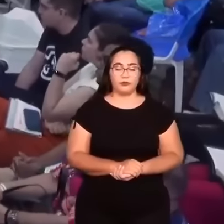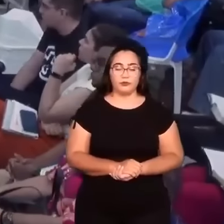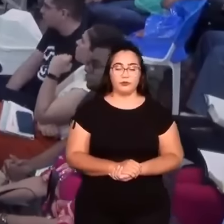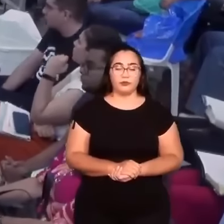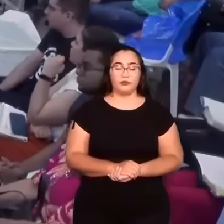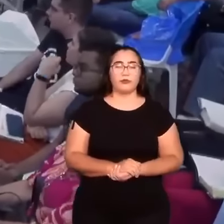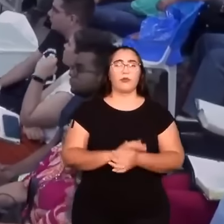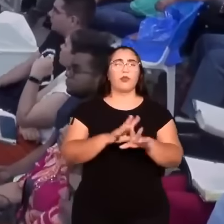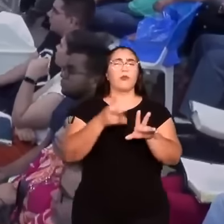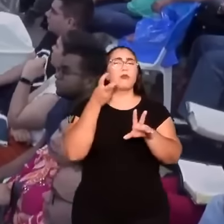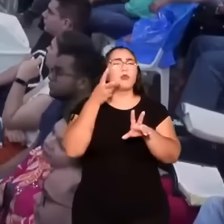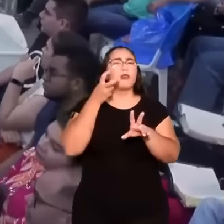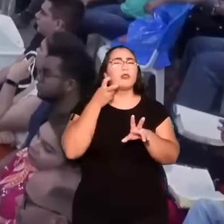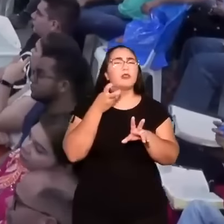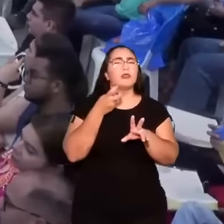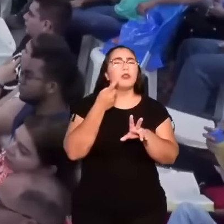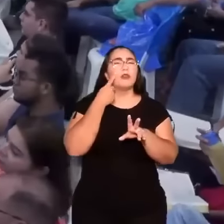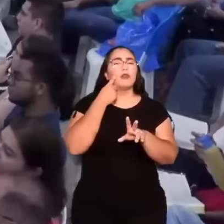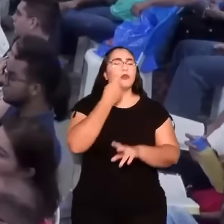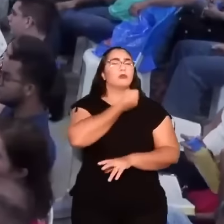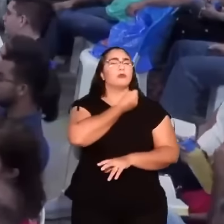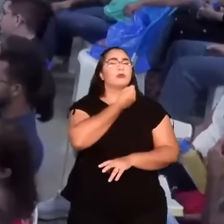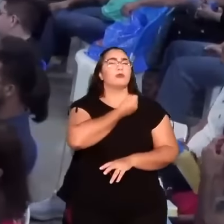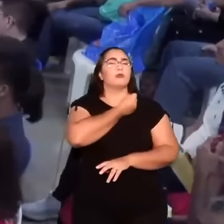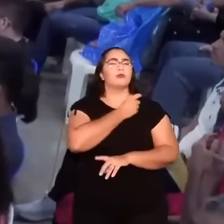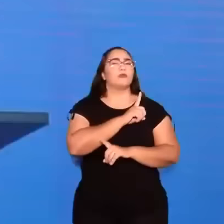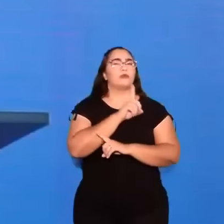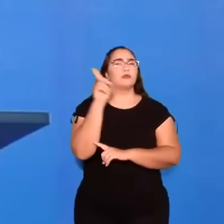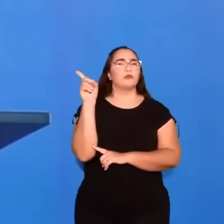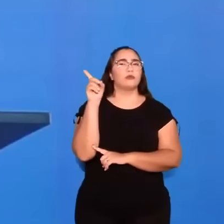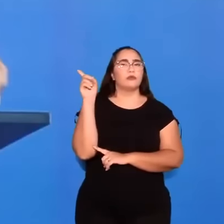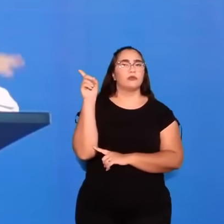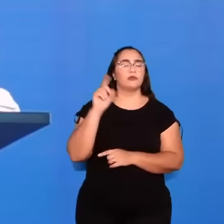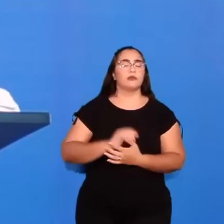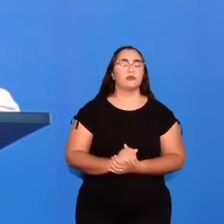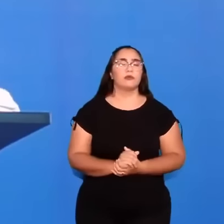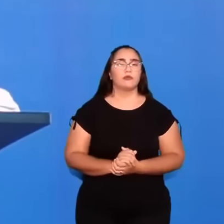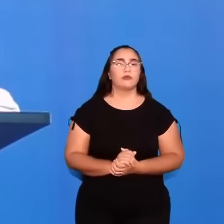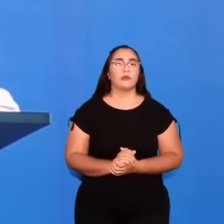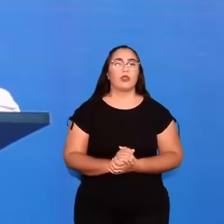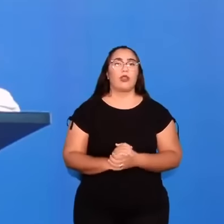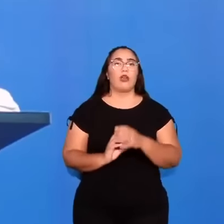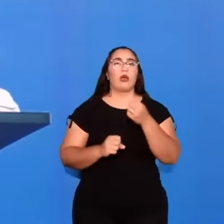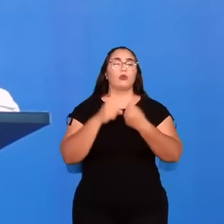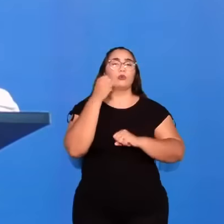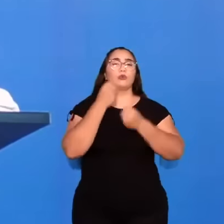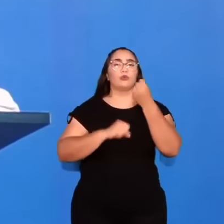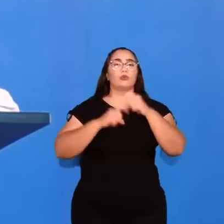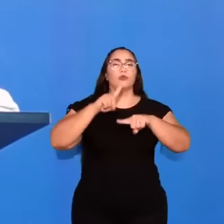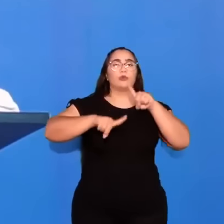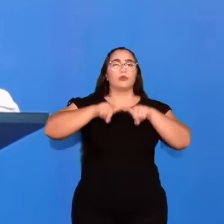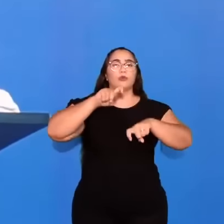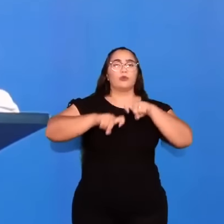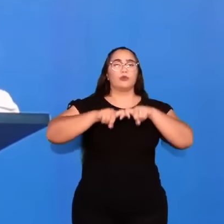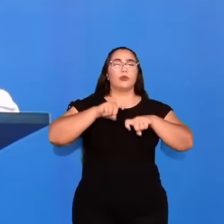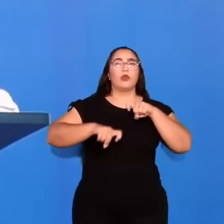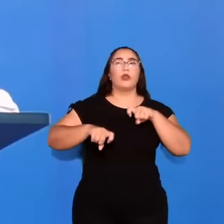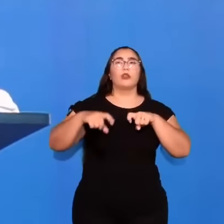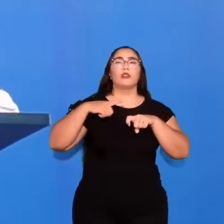Presta atenção nesses números, para você ver. A indústria pornográfica movimenta no mundo